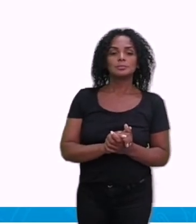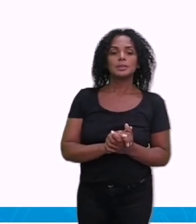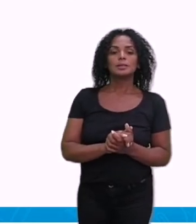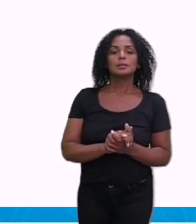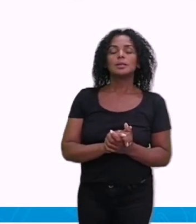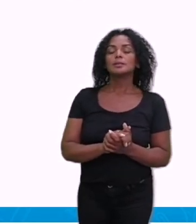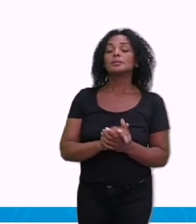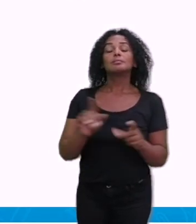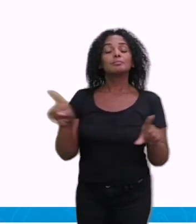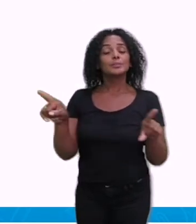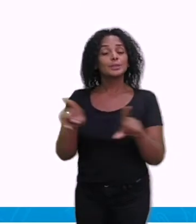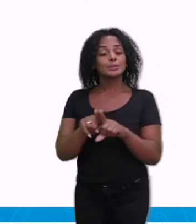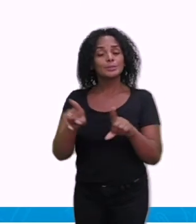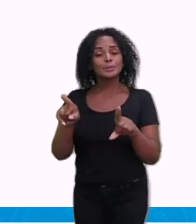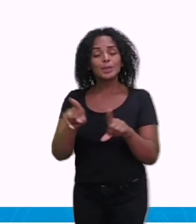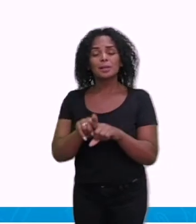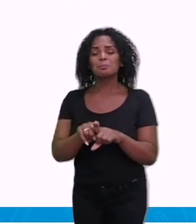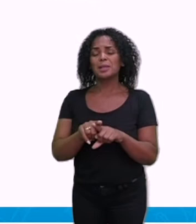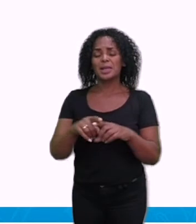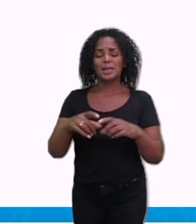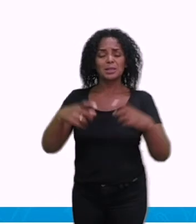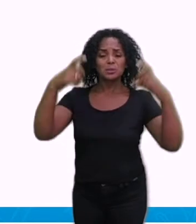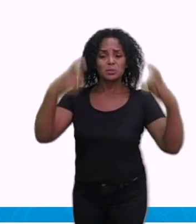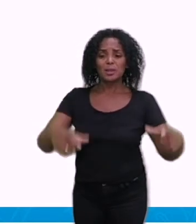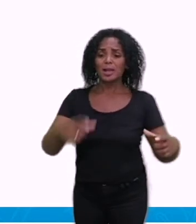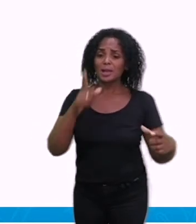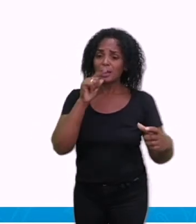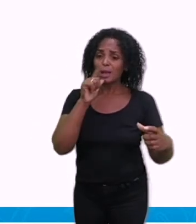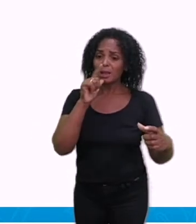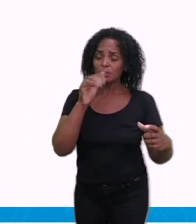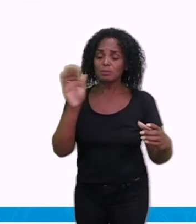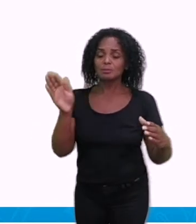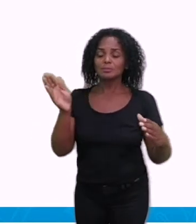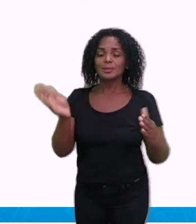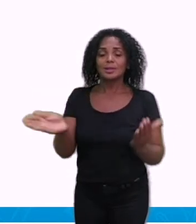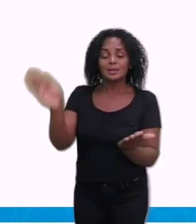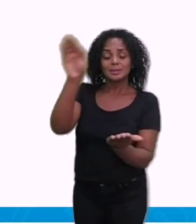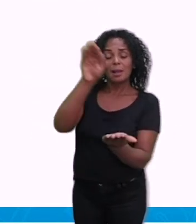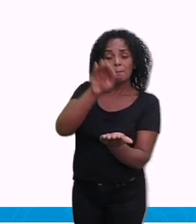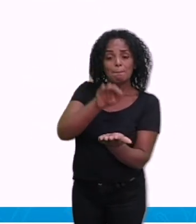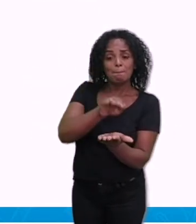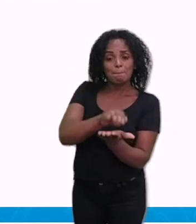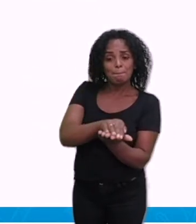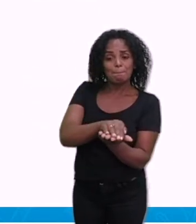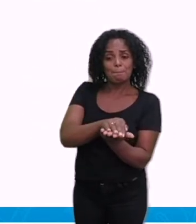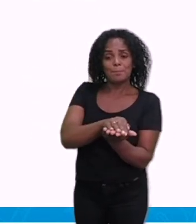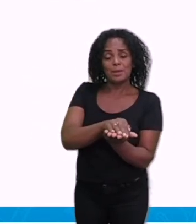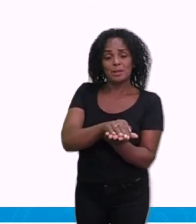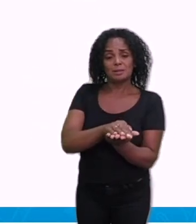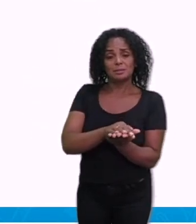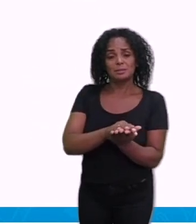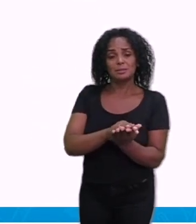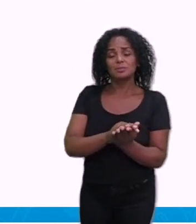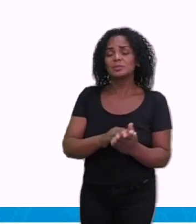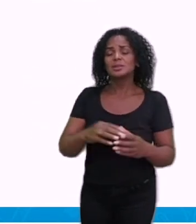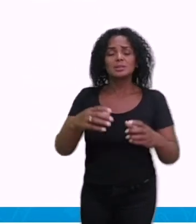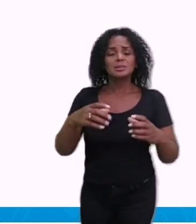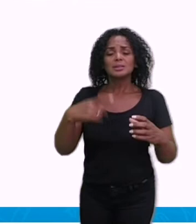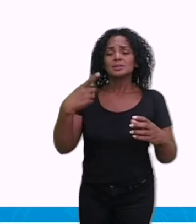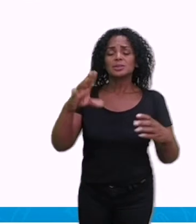mantenha tampados tornéis e barris. Se você mora em um bairro aonde